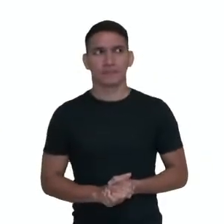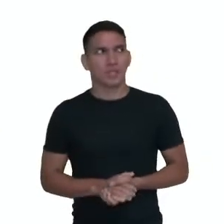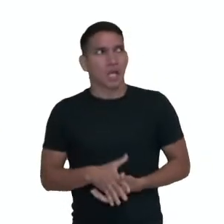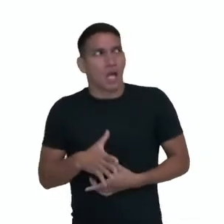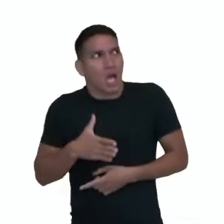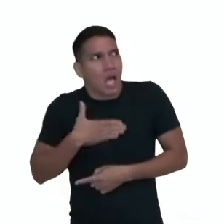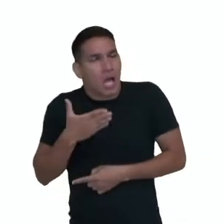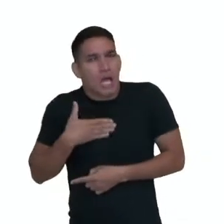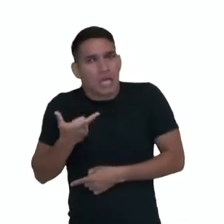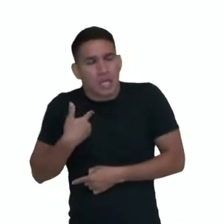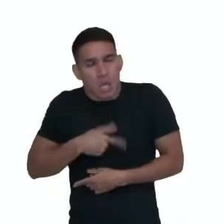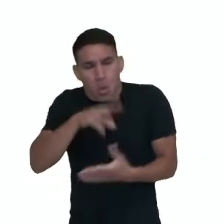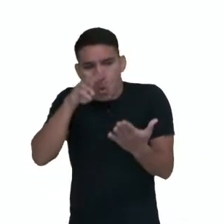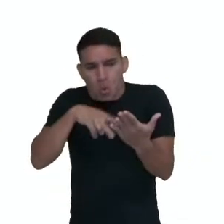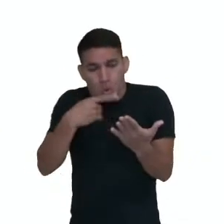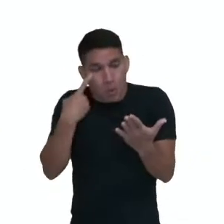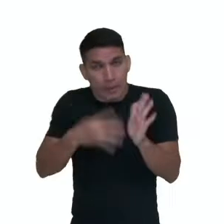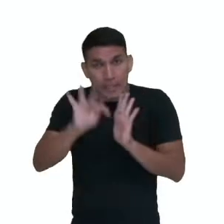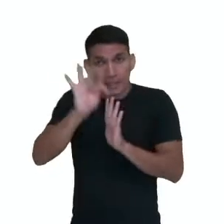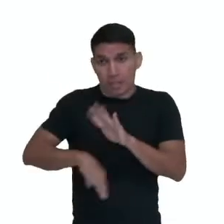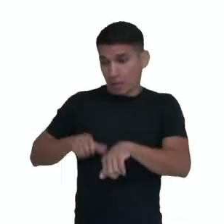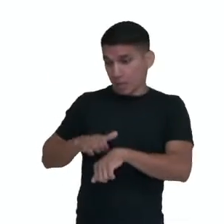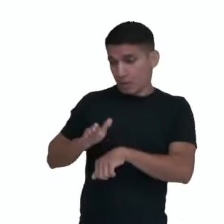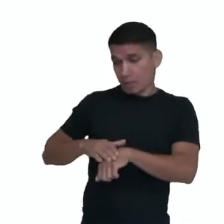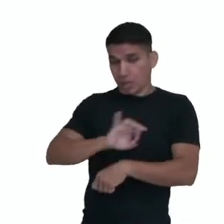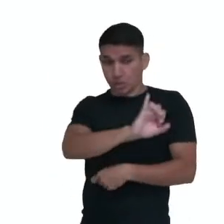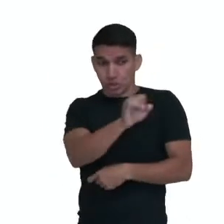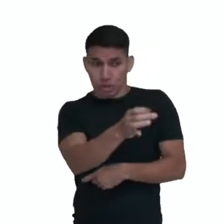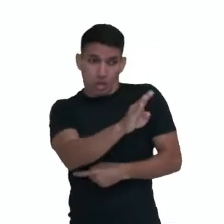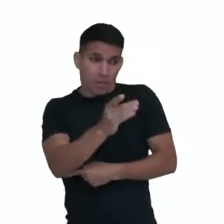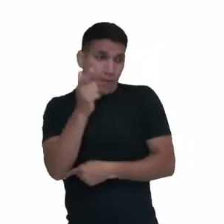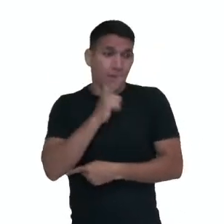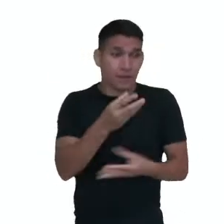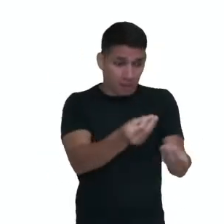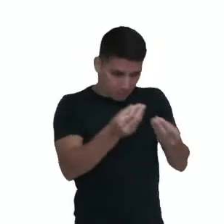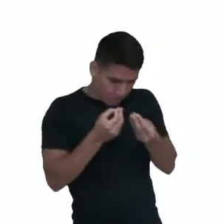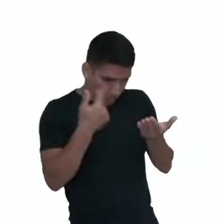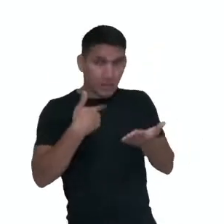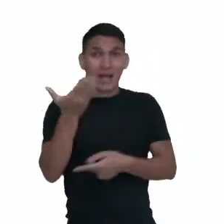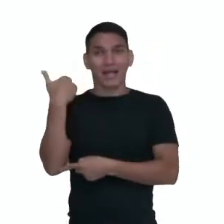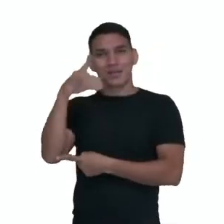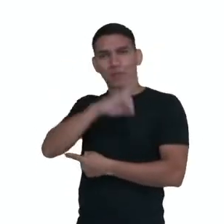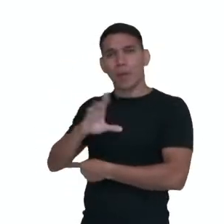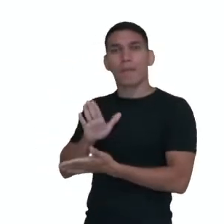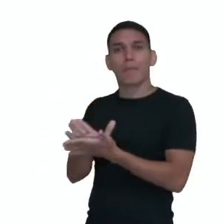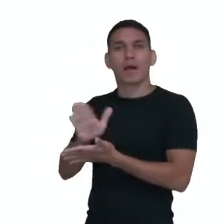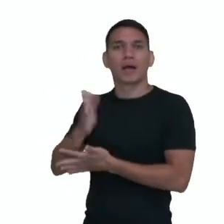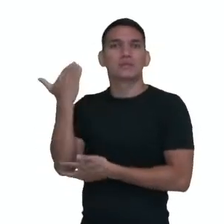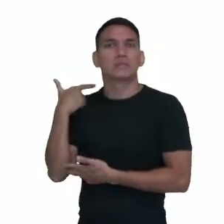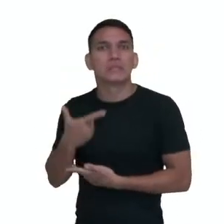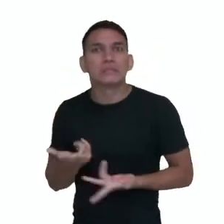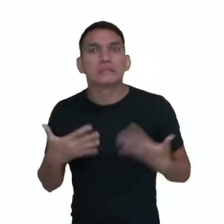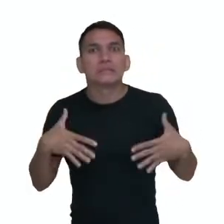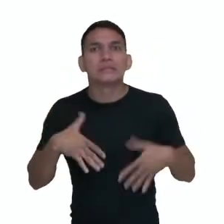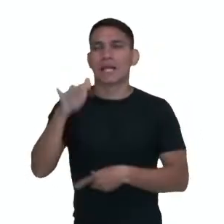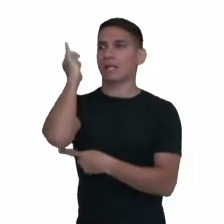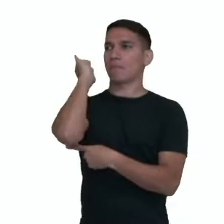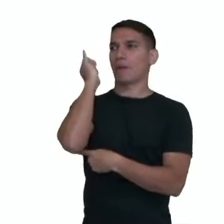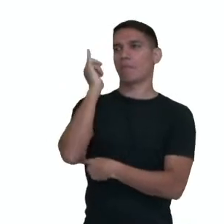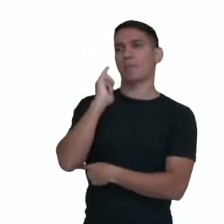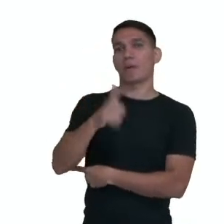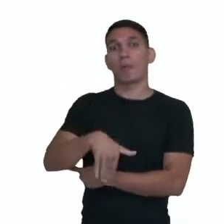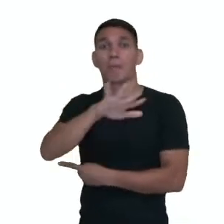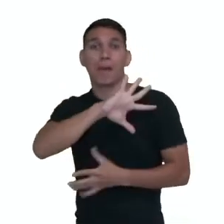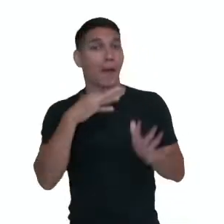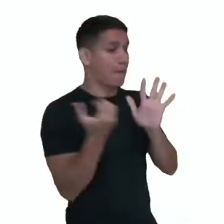Assustado, leia um texto meu que o JB publicou no domingo passado. Um dos romances que mais marcou